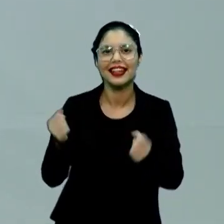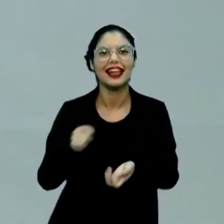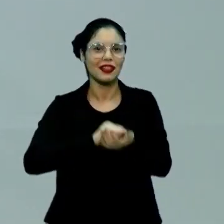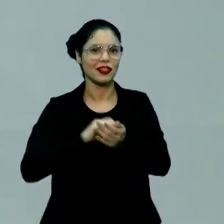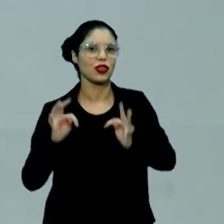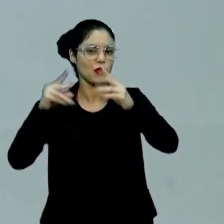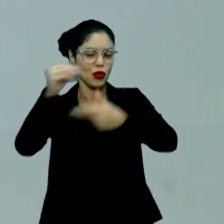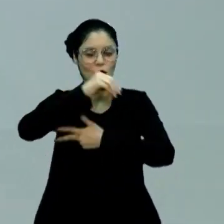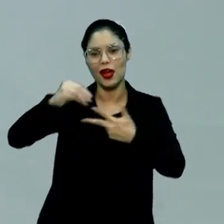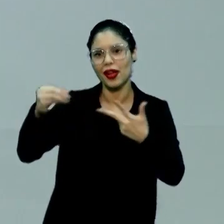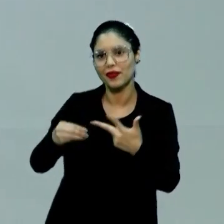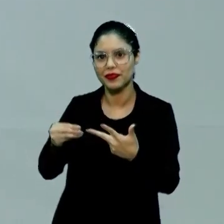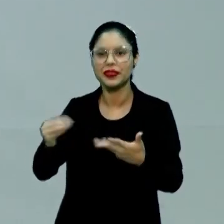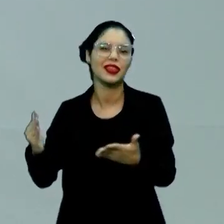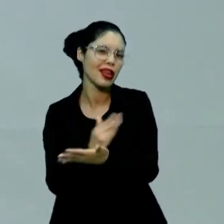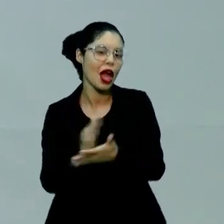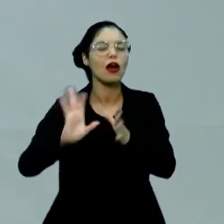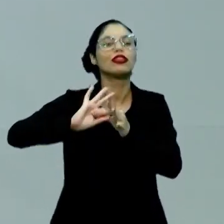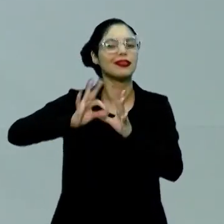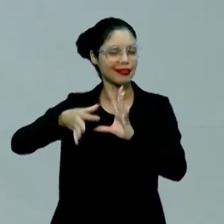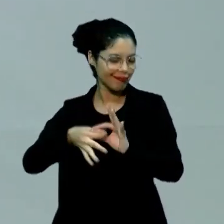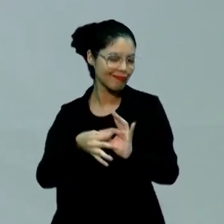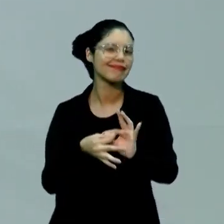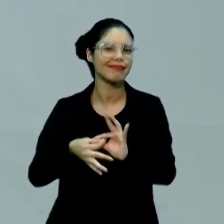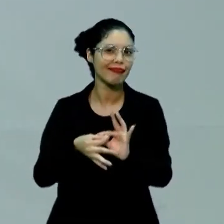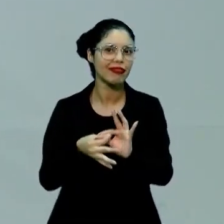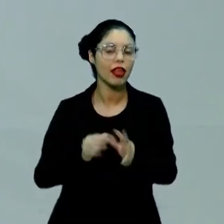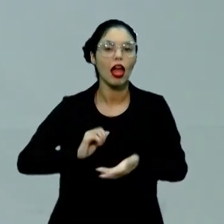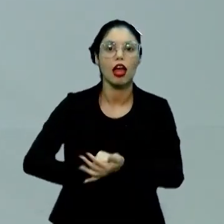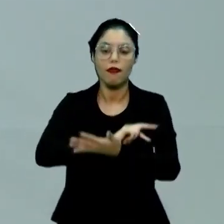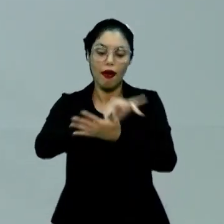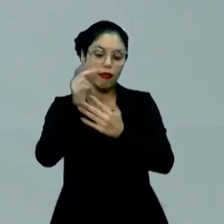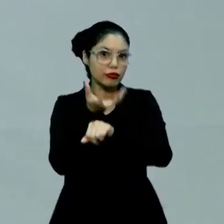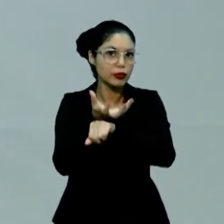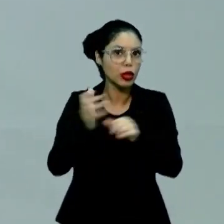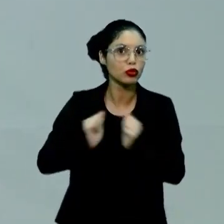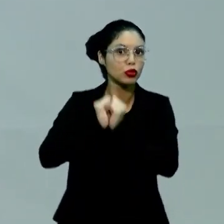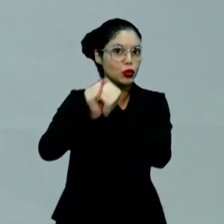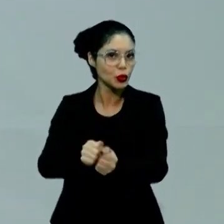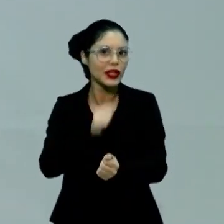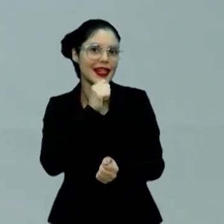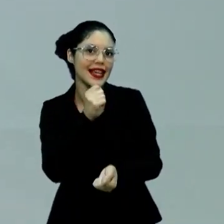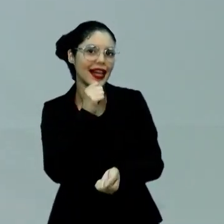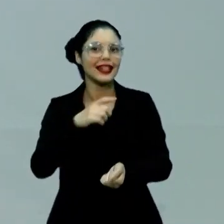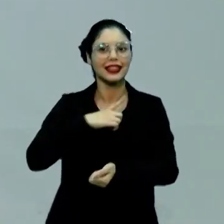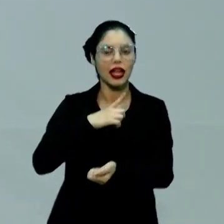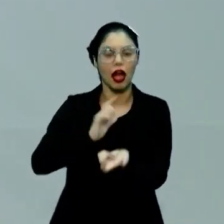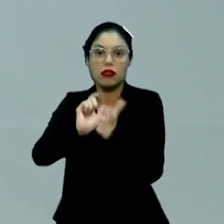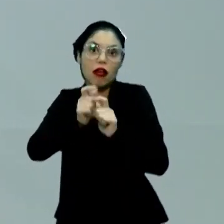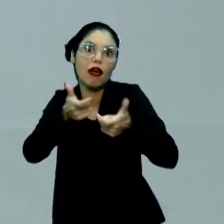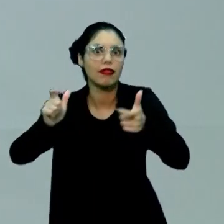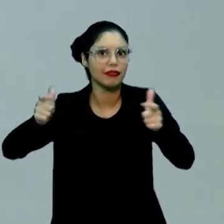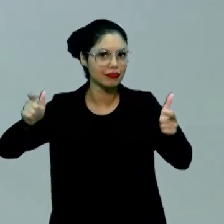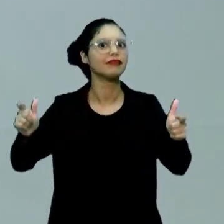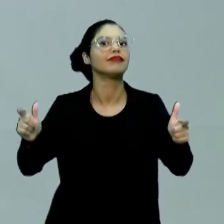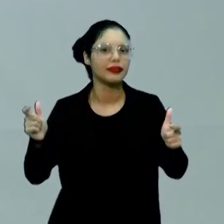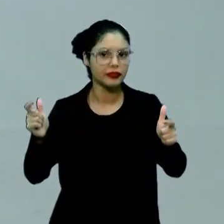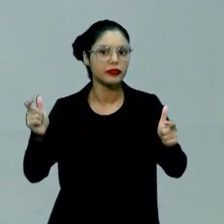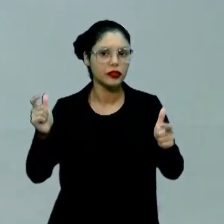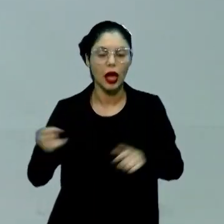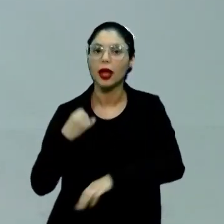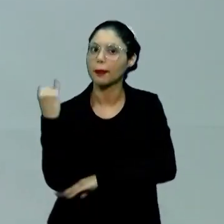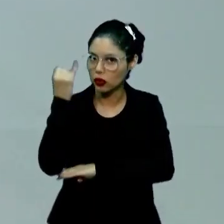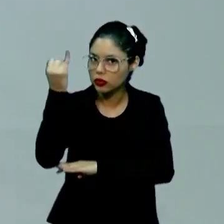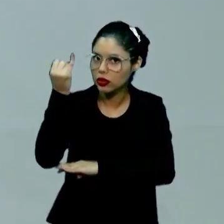do Enem, que é algo contextualizado, algo interdisciplinar e que tem um conteúdo que é abrangente e ele é muito